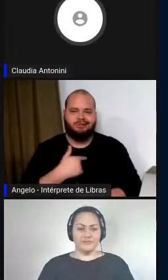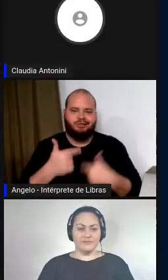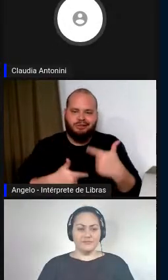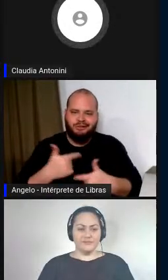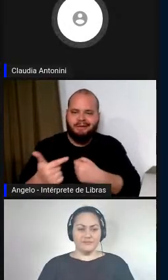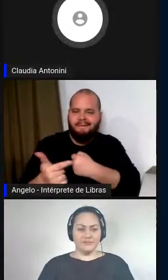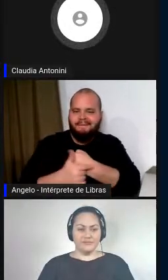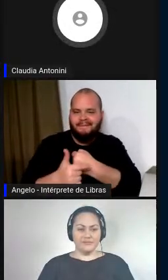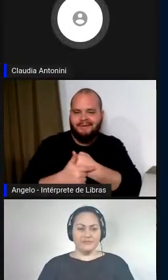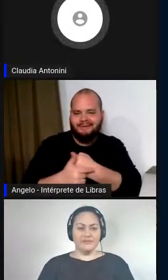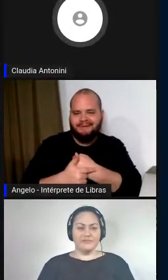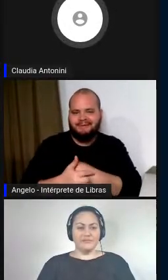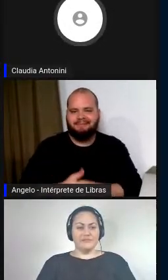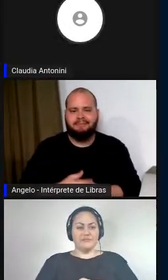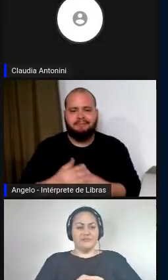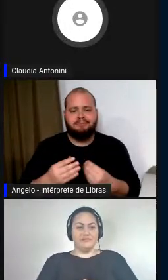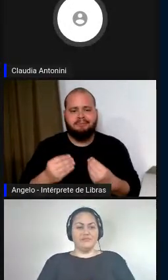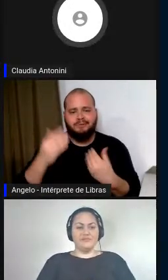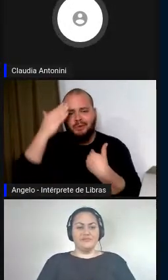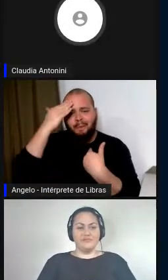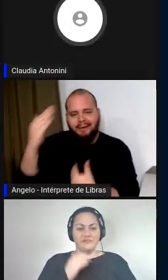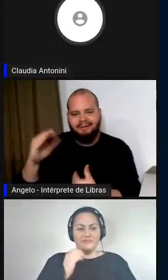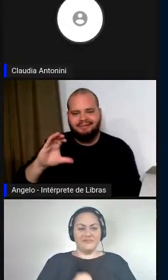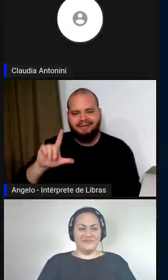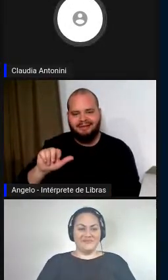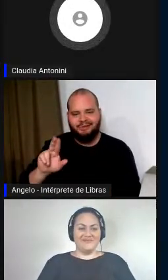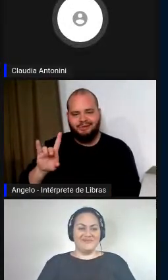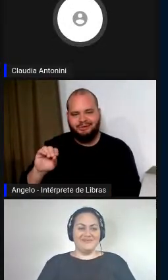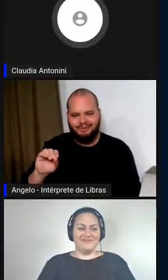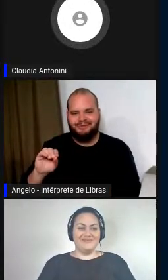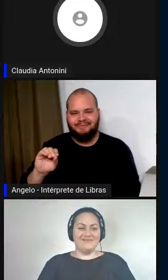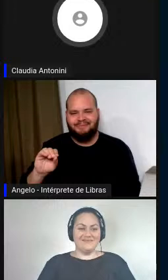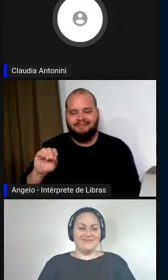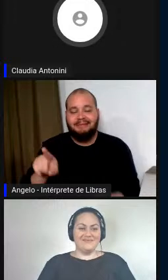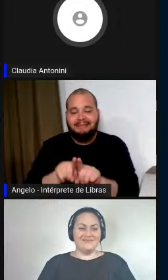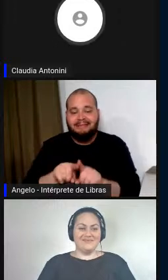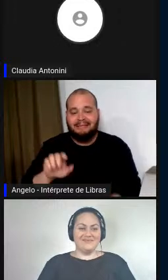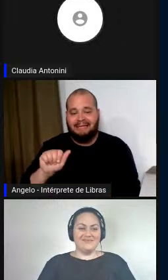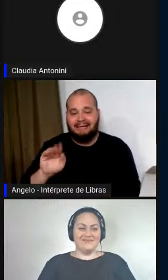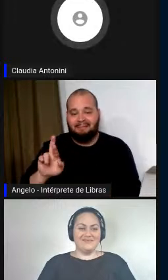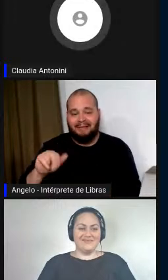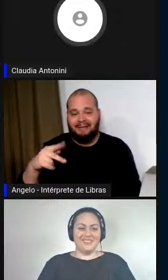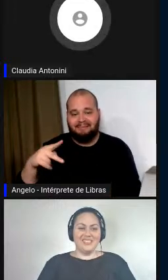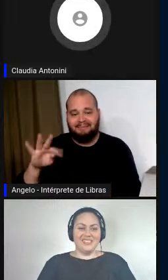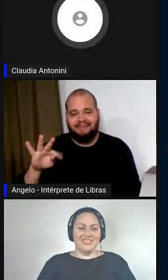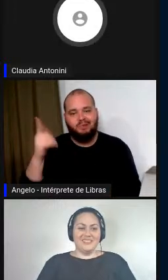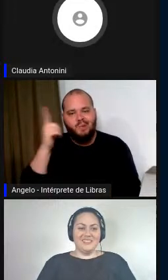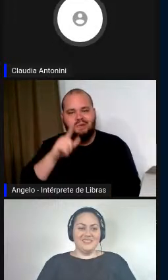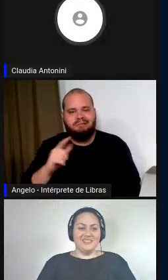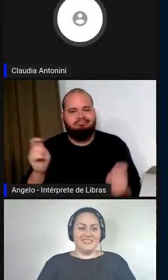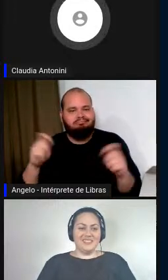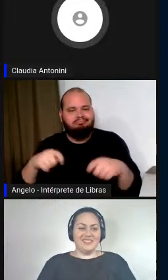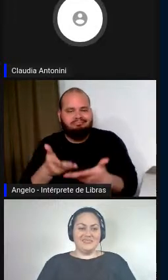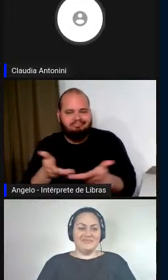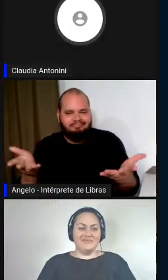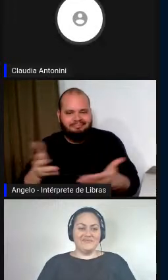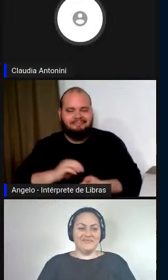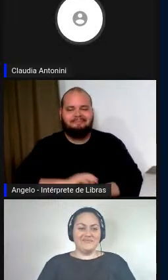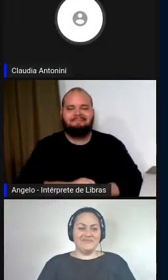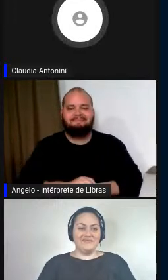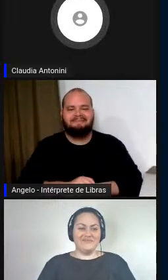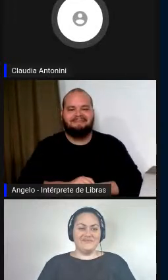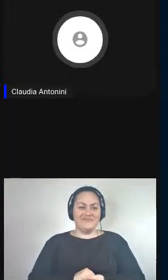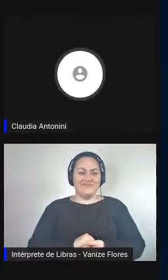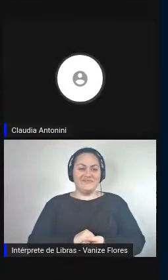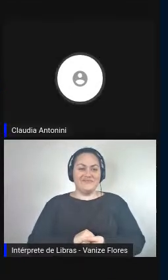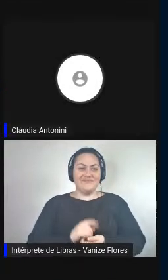preciosa contribuição e a Abrapt por ter tornado isso possível. Não esqueçam de seguir a Abrapt